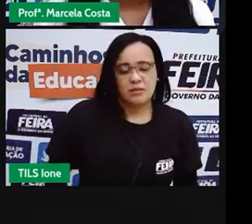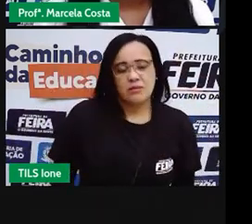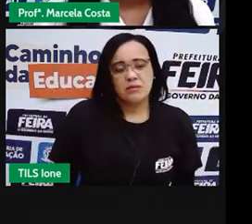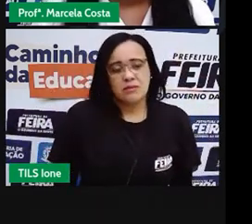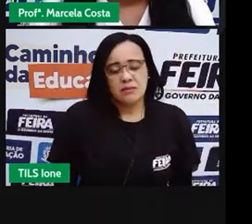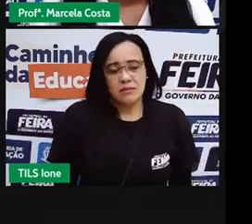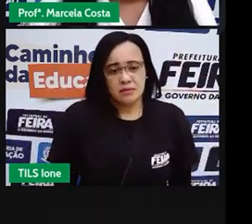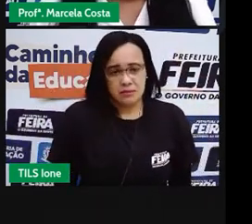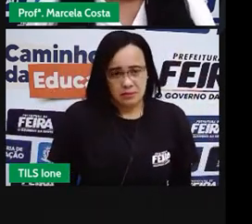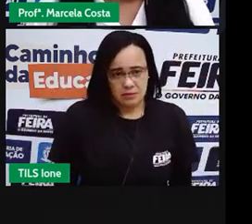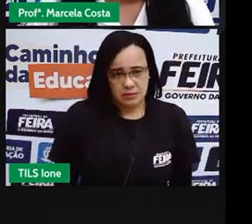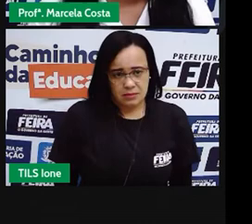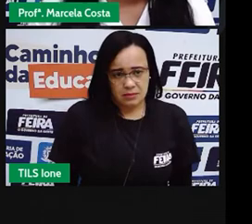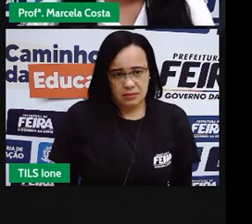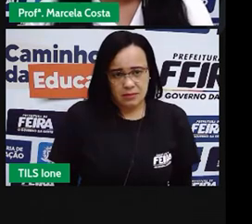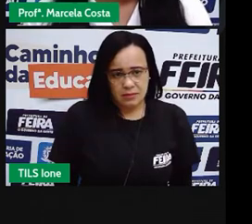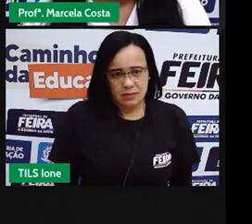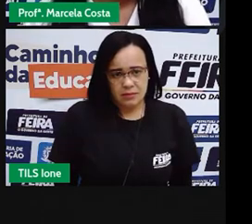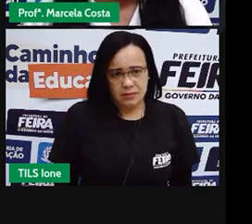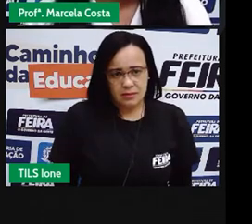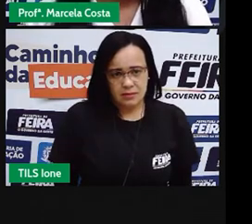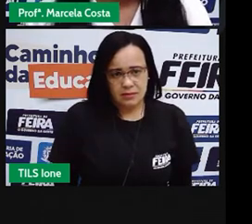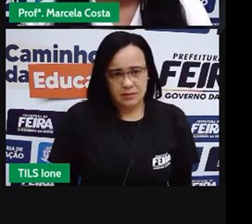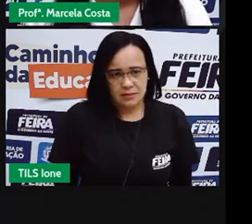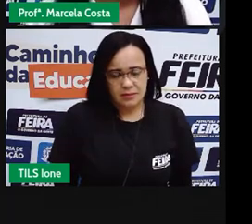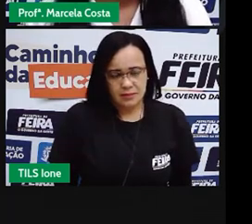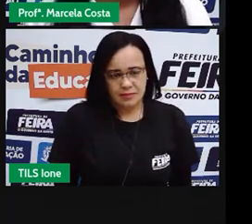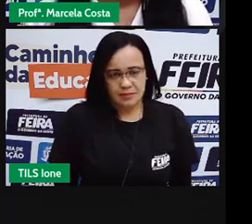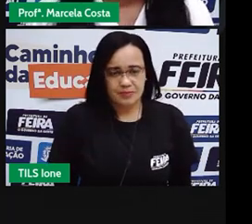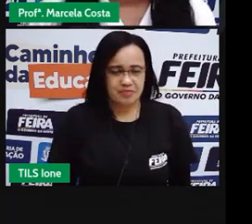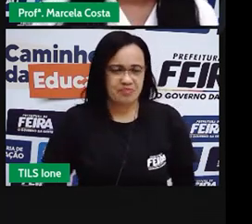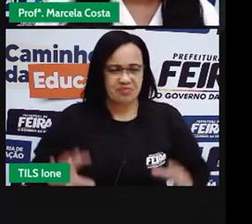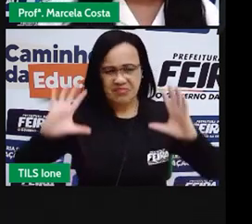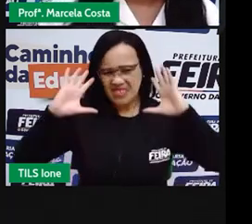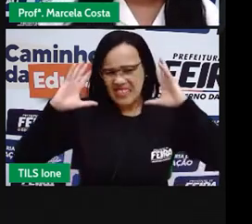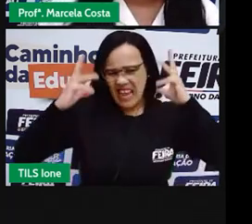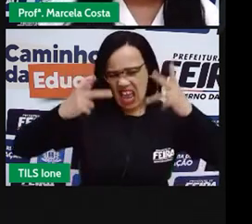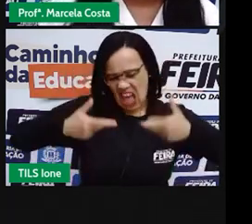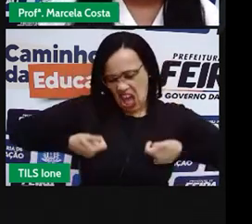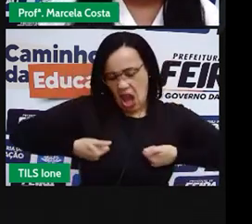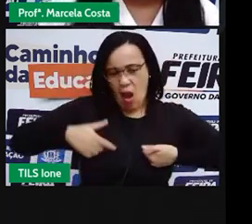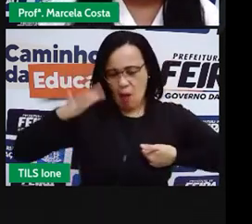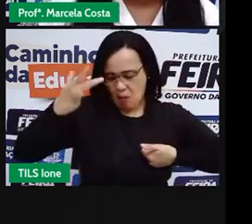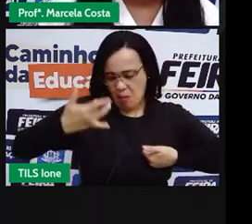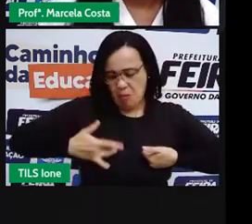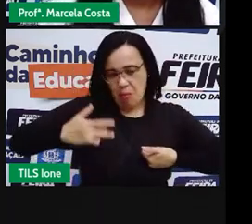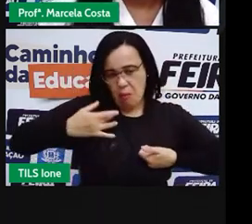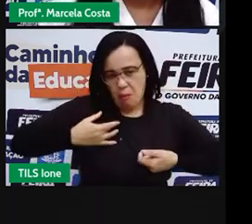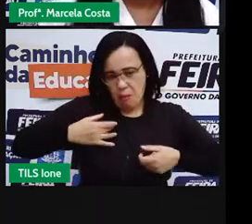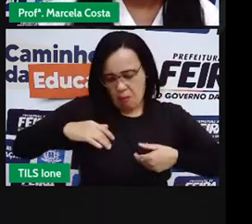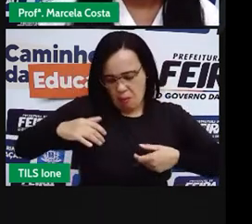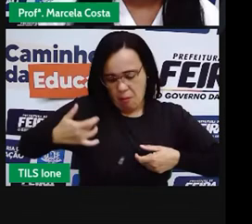Leão. leão foi piedoso. O leão ficou preto.